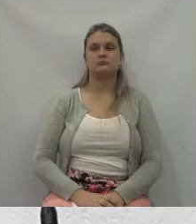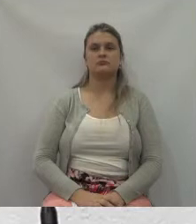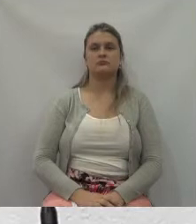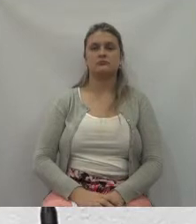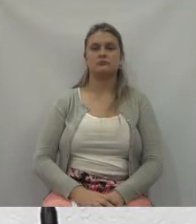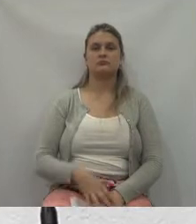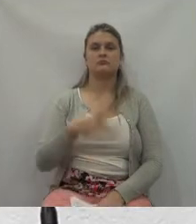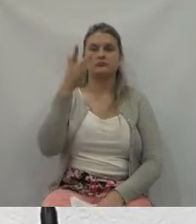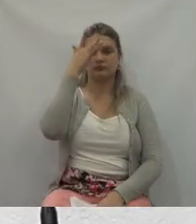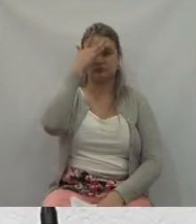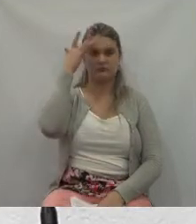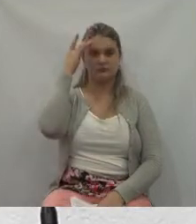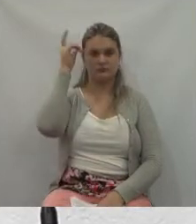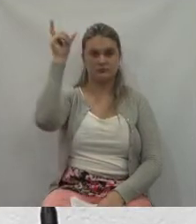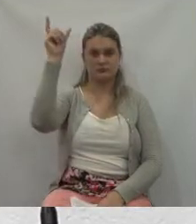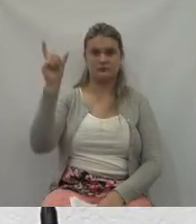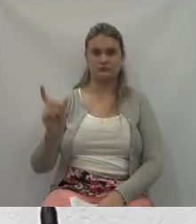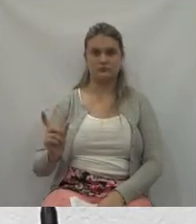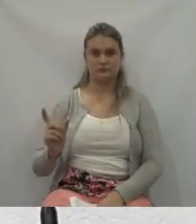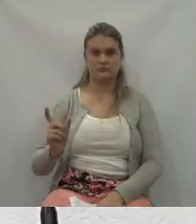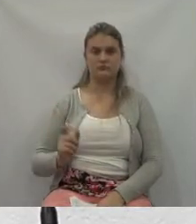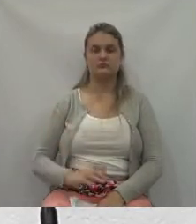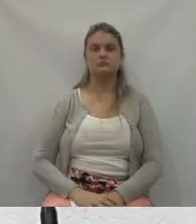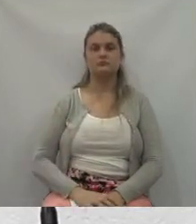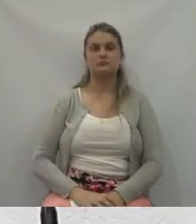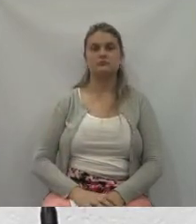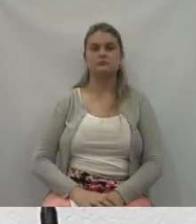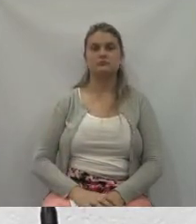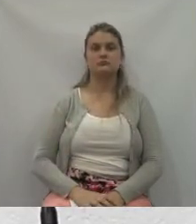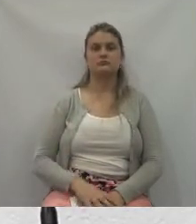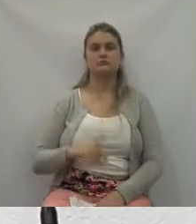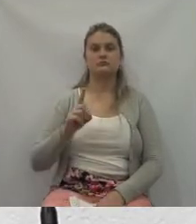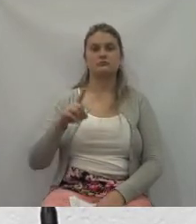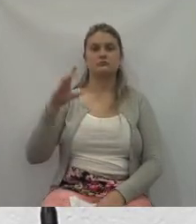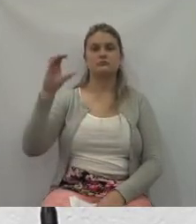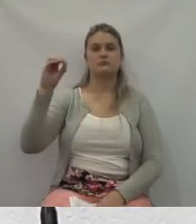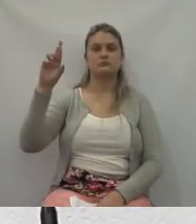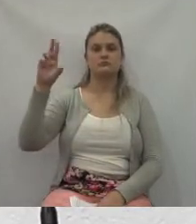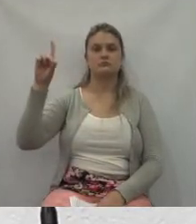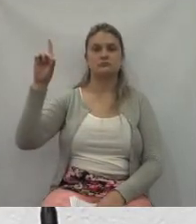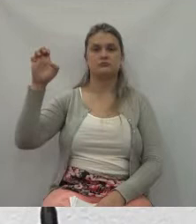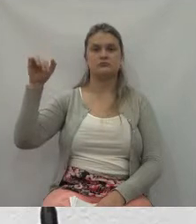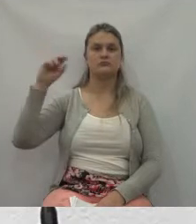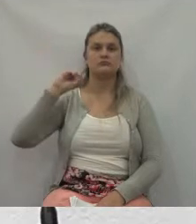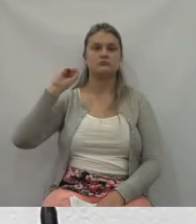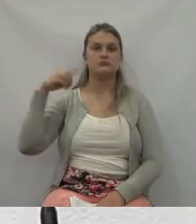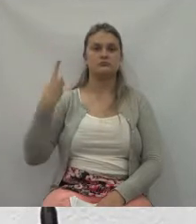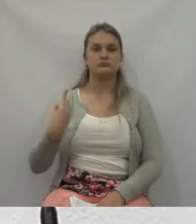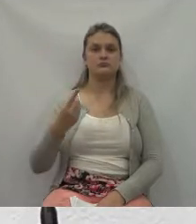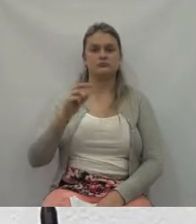Representantes da Ordem dos Advogados de União da Vitória.